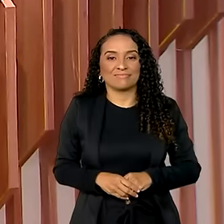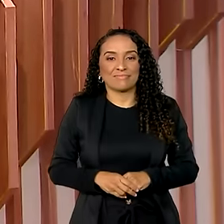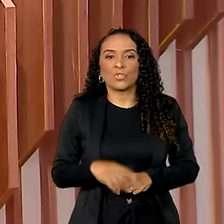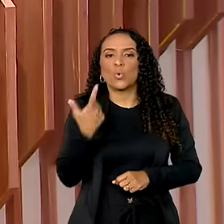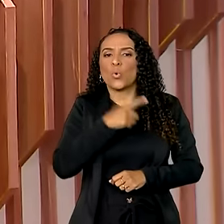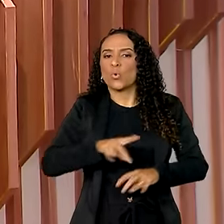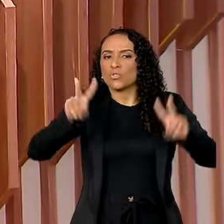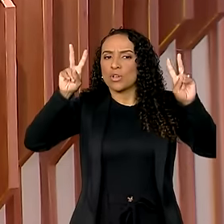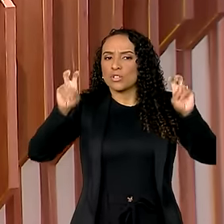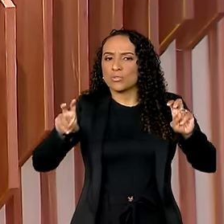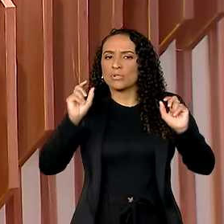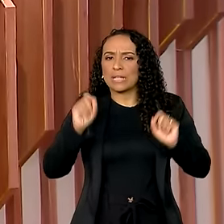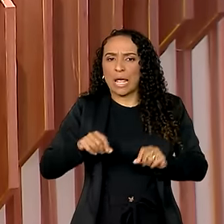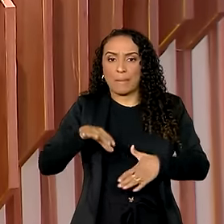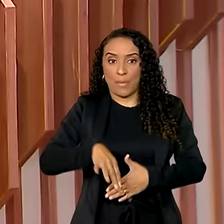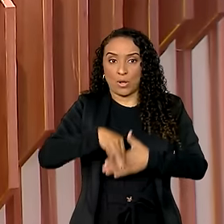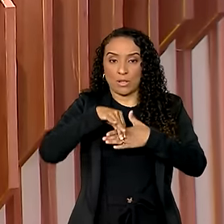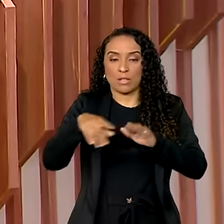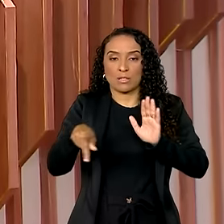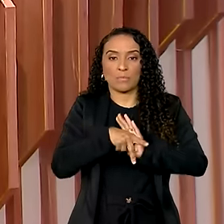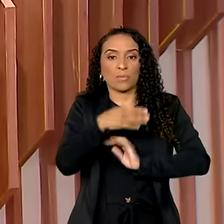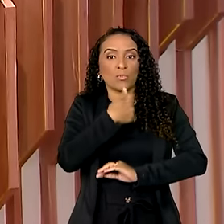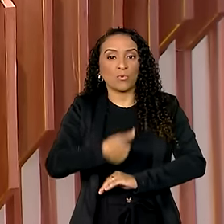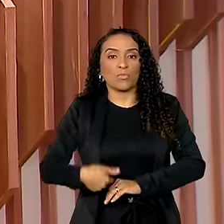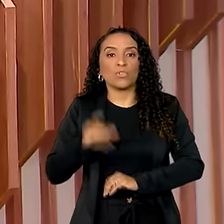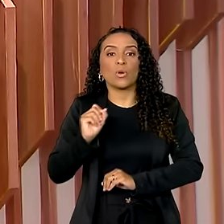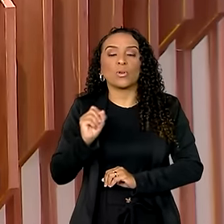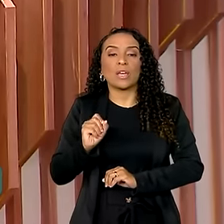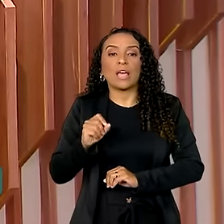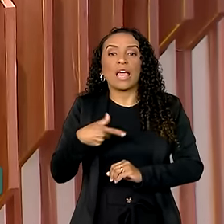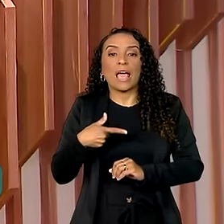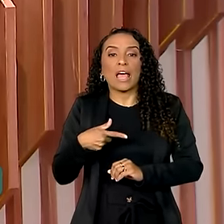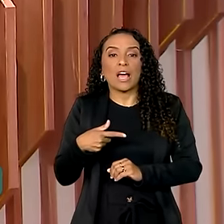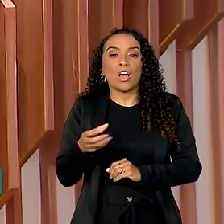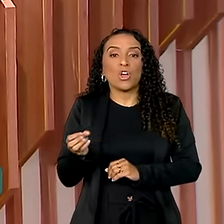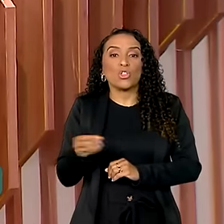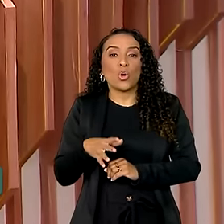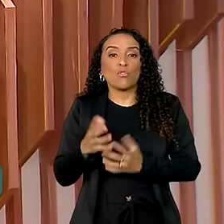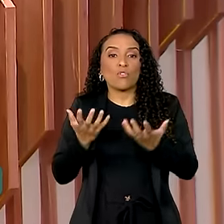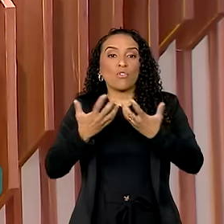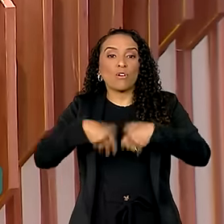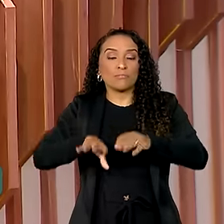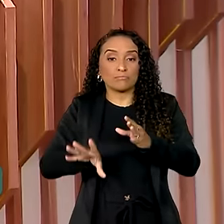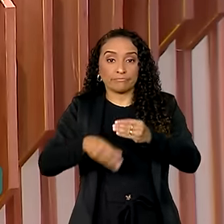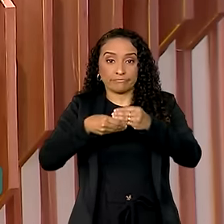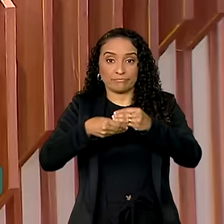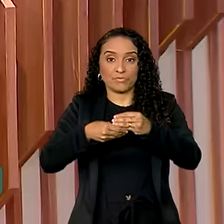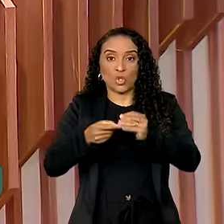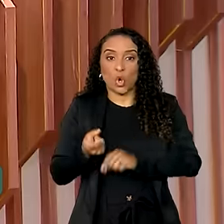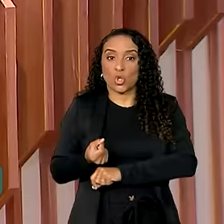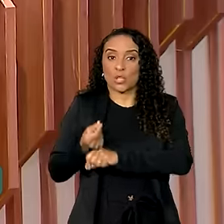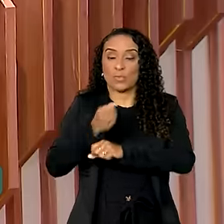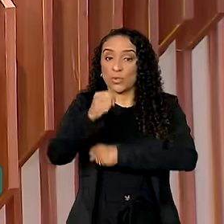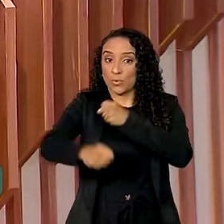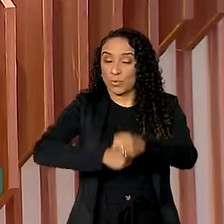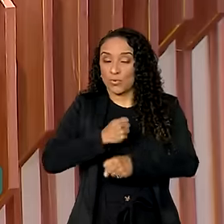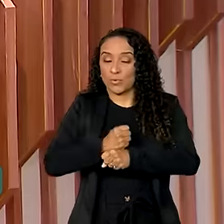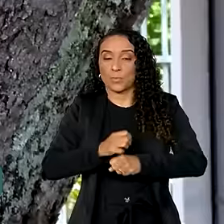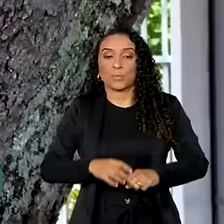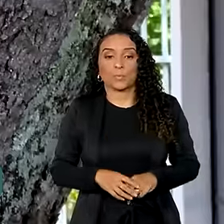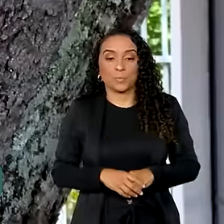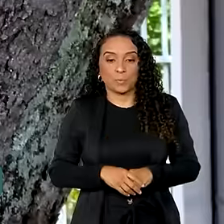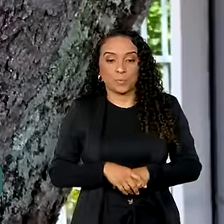Outros assuntos considerados prioritários pelo governo são o novo funcionamento das emendas e o orçamento do ano que vem.